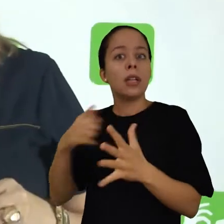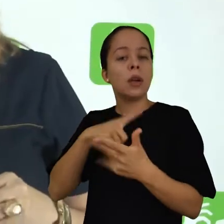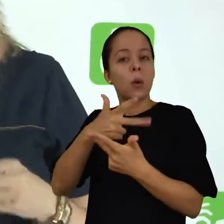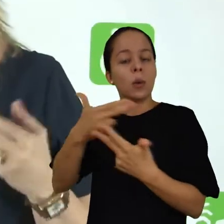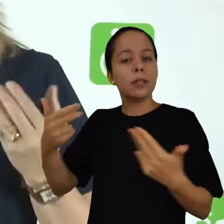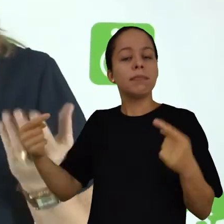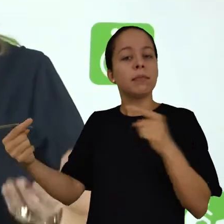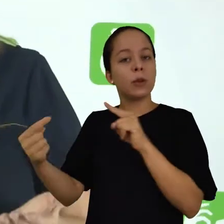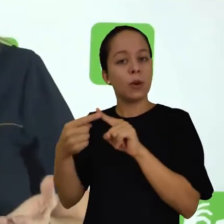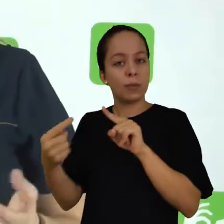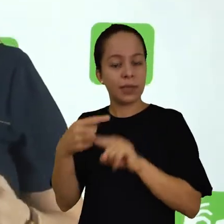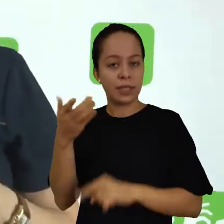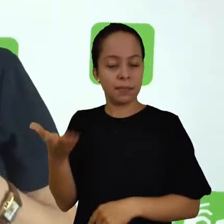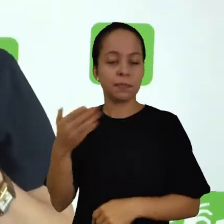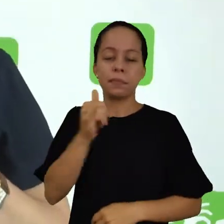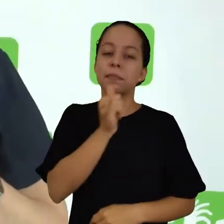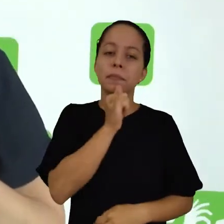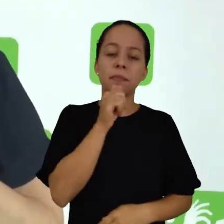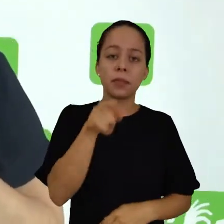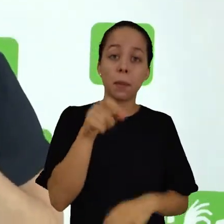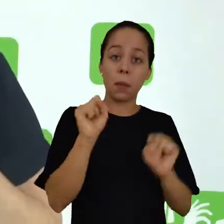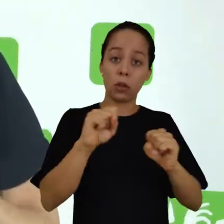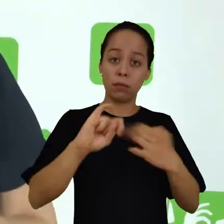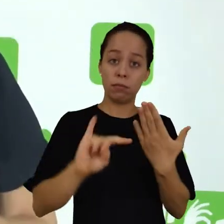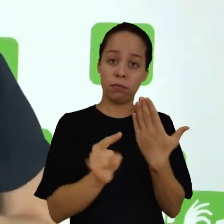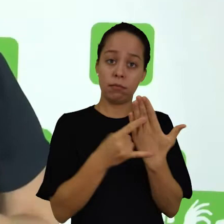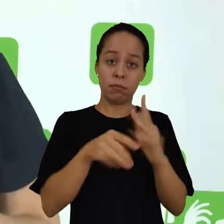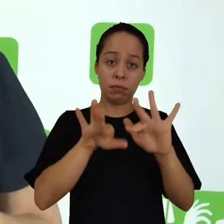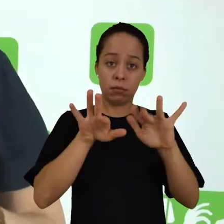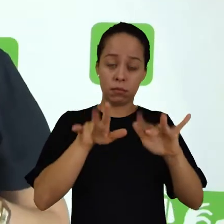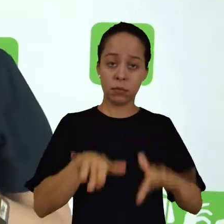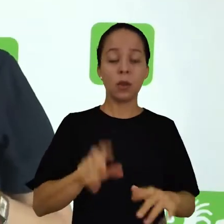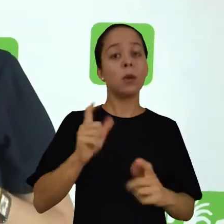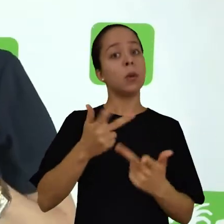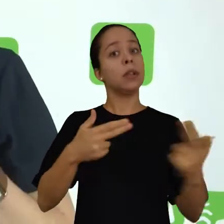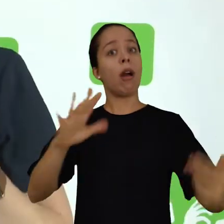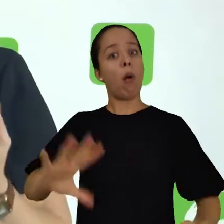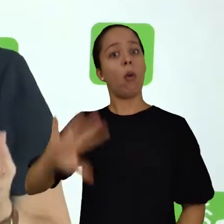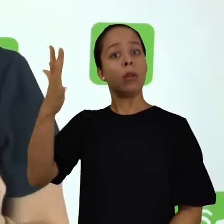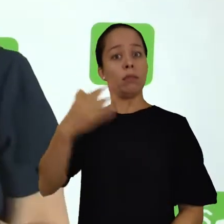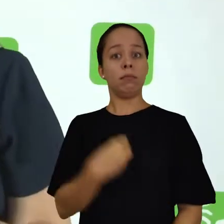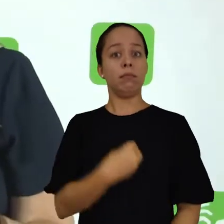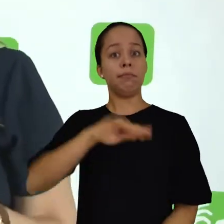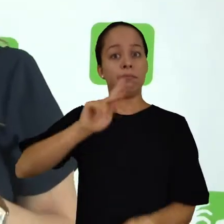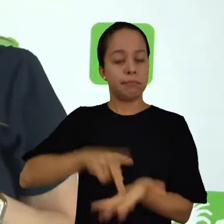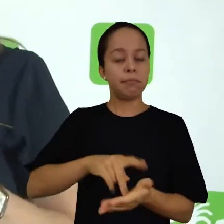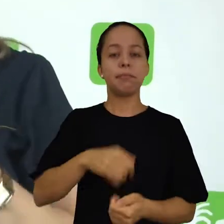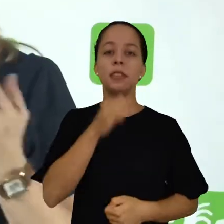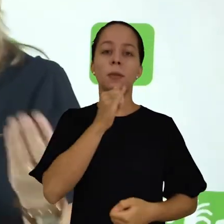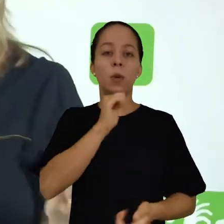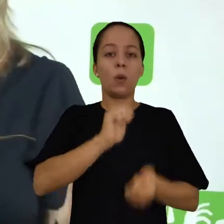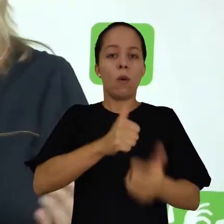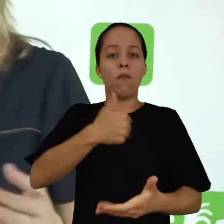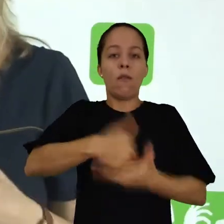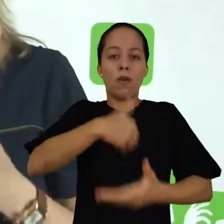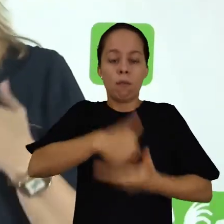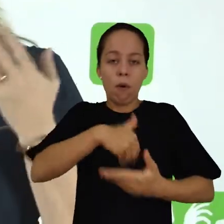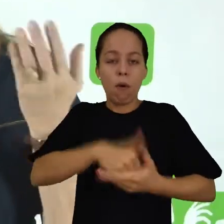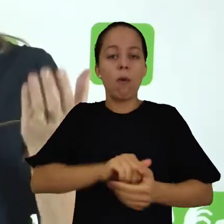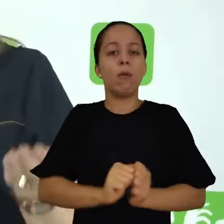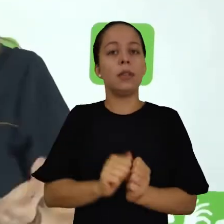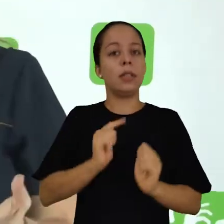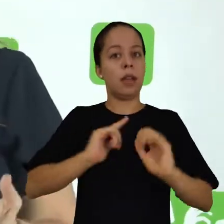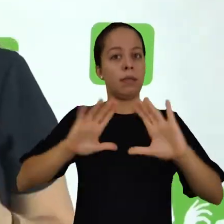pode resenhar um acontecimento da realidade, um jogo de futebol, uma comemoração solene, uma